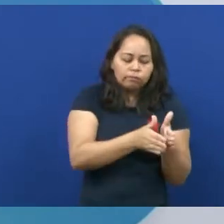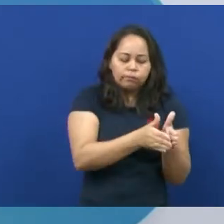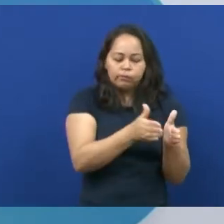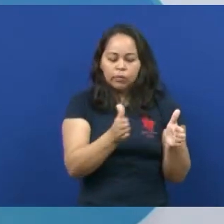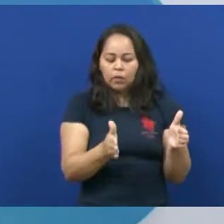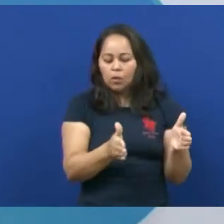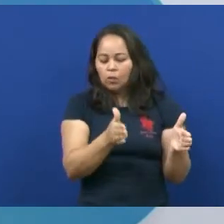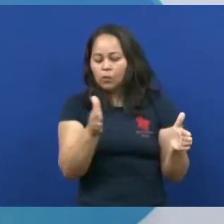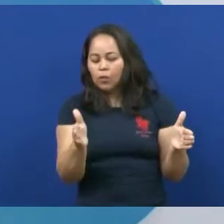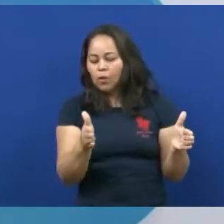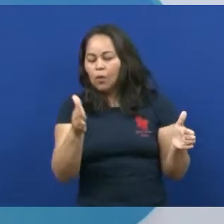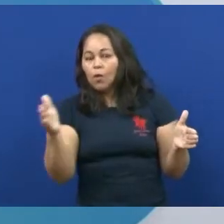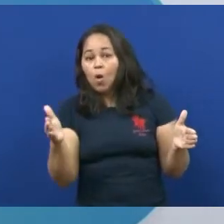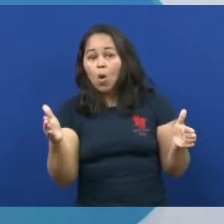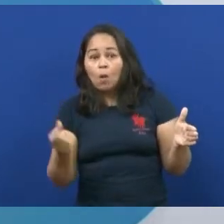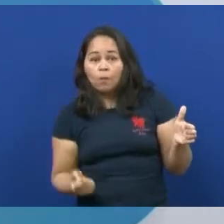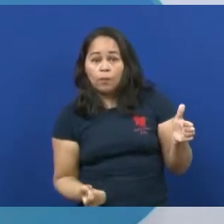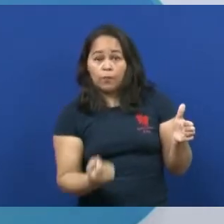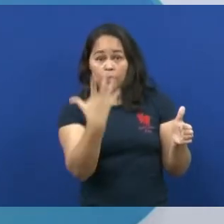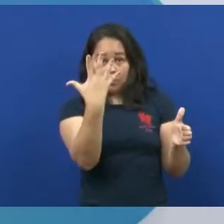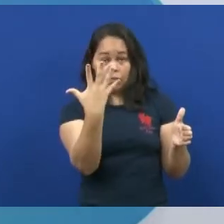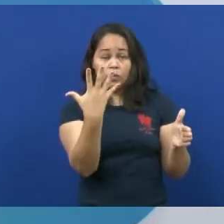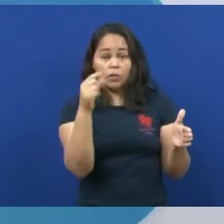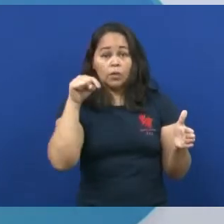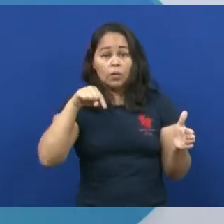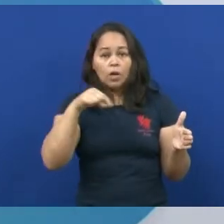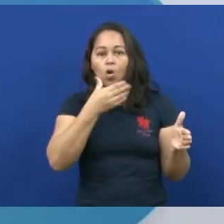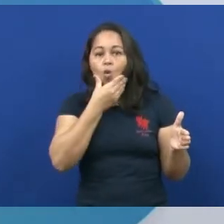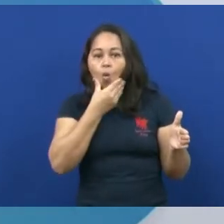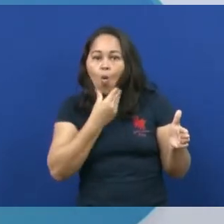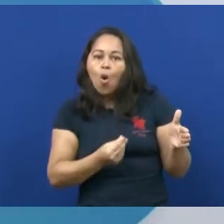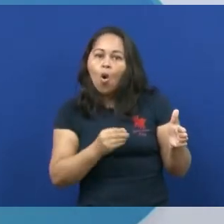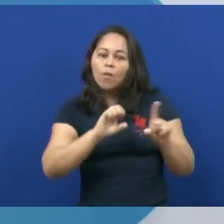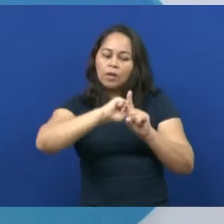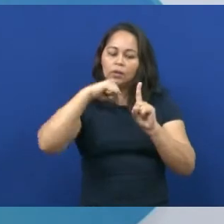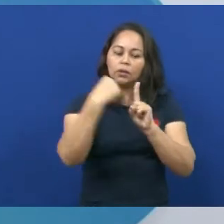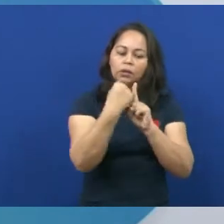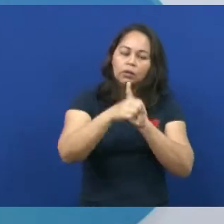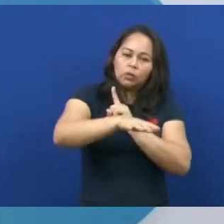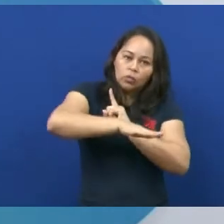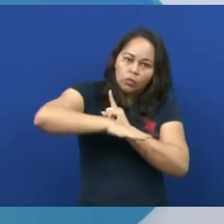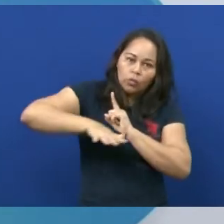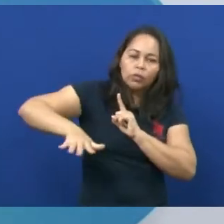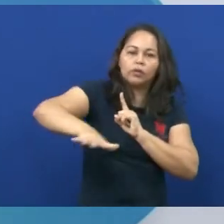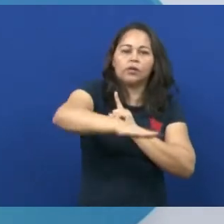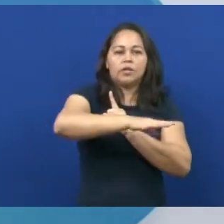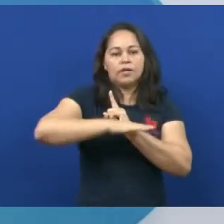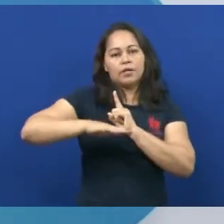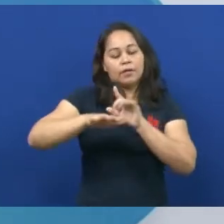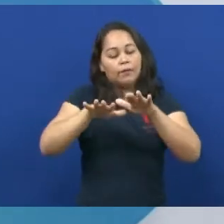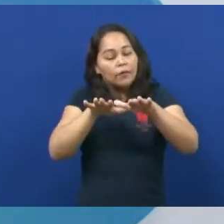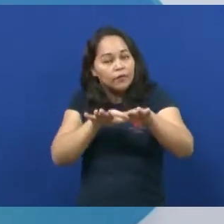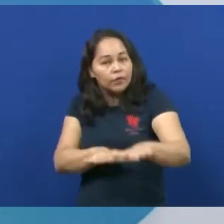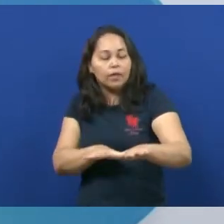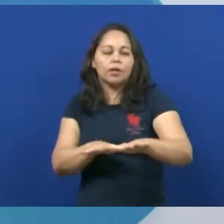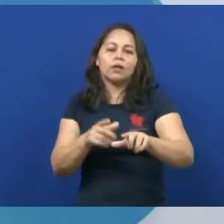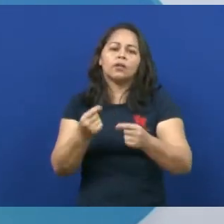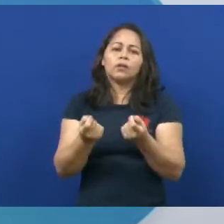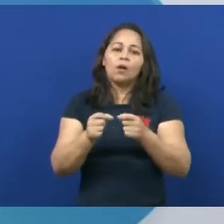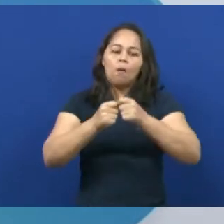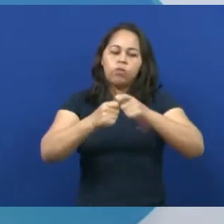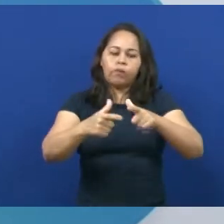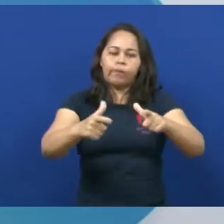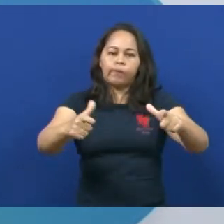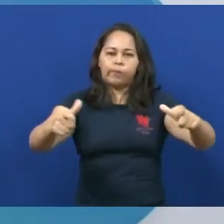das primeiras civilizações. Quando o homem se forma, se fixa no lugar, a partir daí a gente tem um crescimento